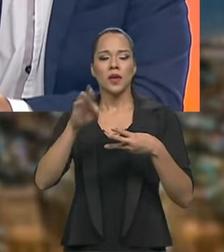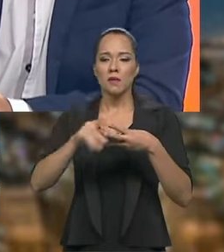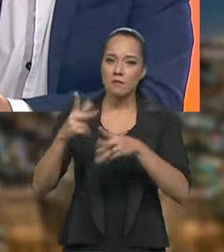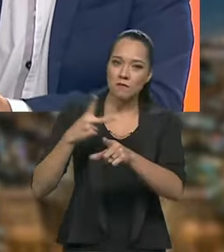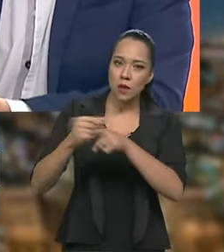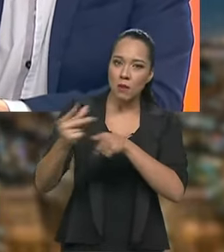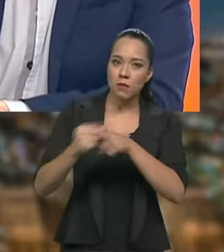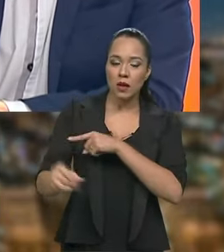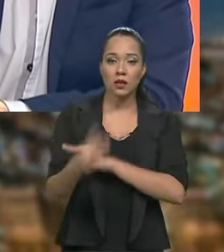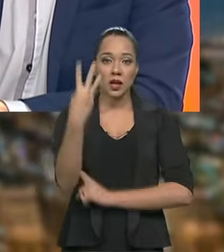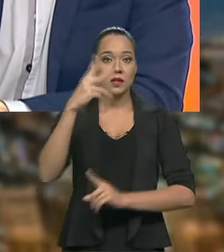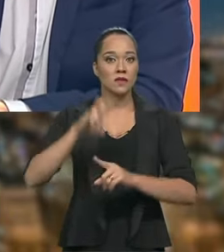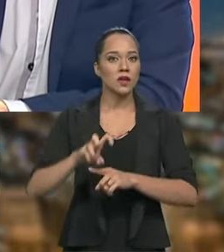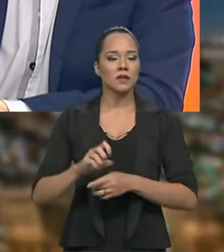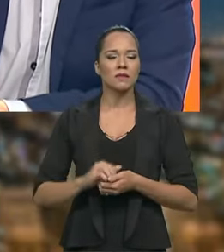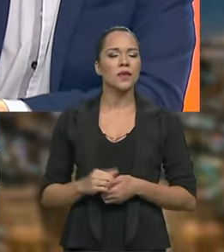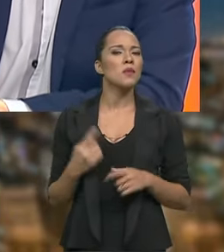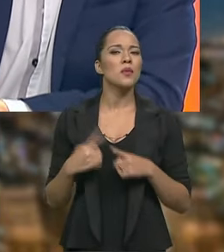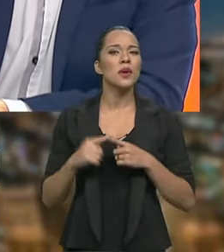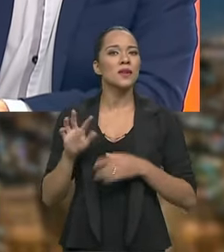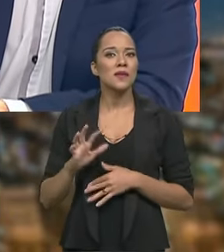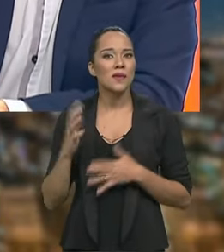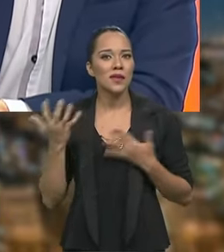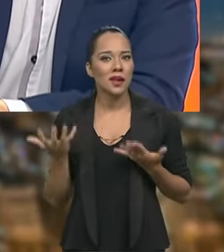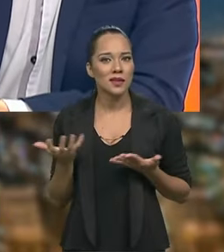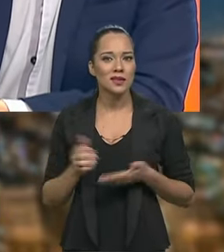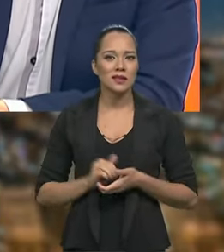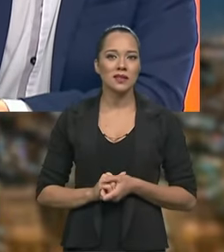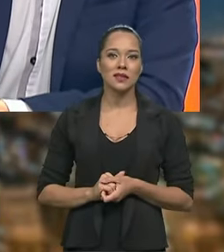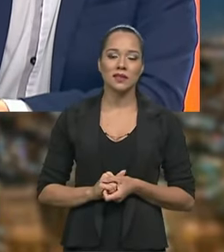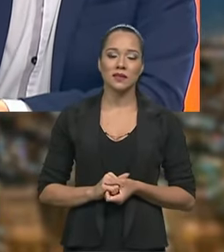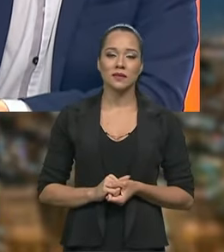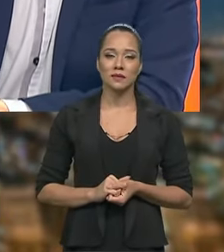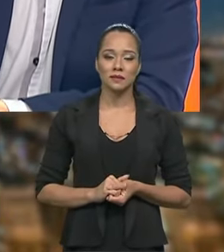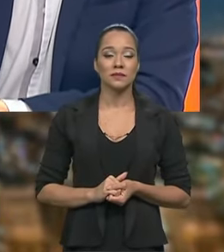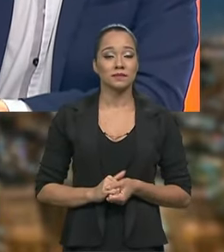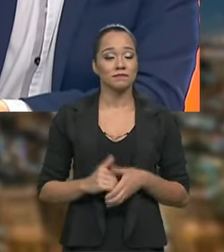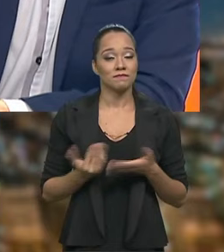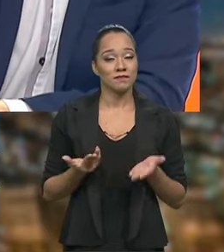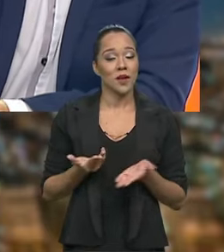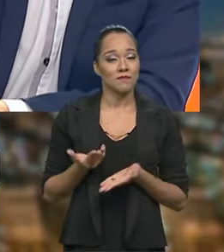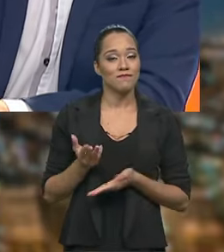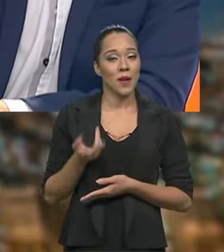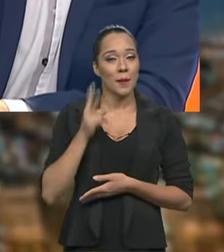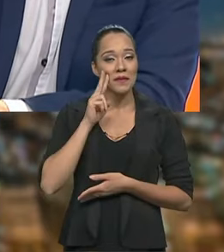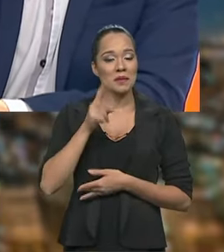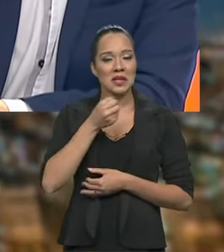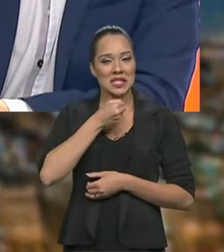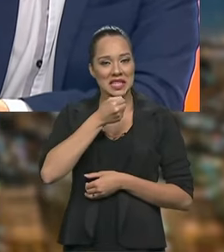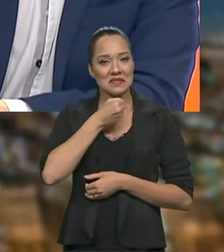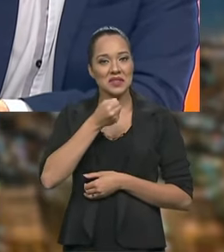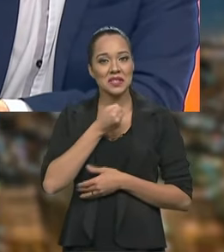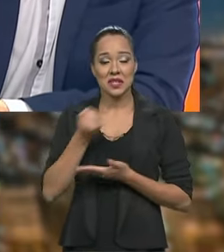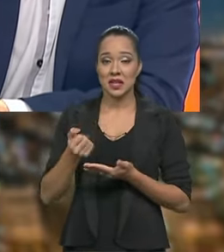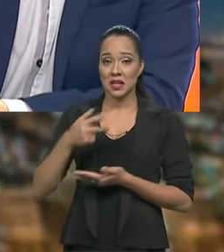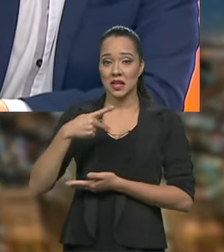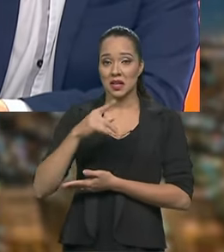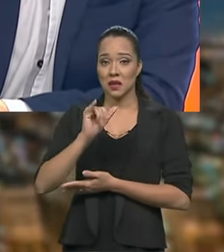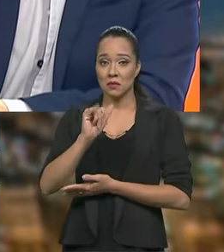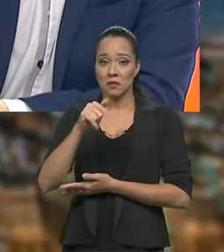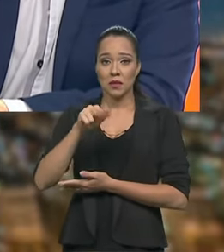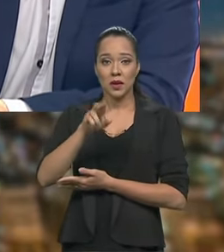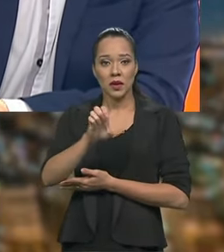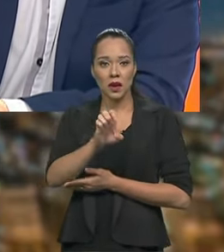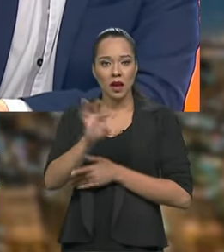três. E por que que isso acontece bastante? Dá para ver aqui por essa entrevista, inclusive, que Nelson Piquet não é uma